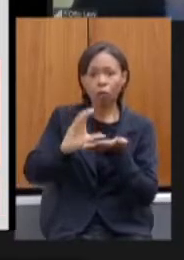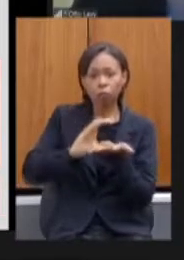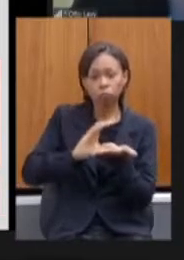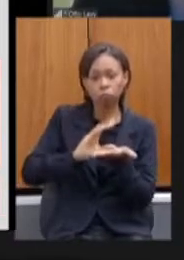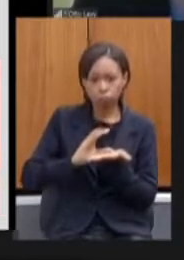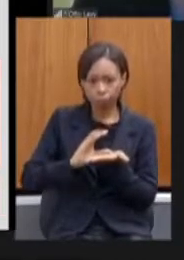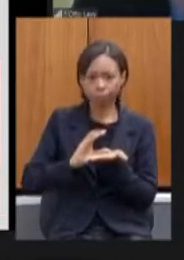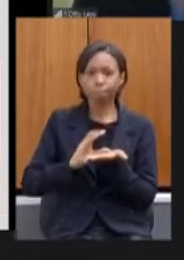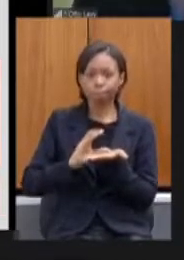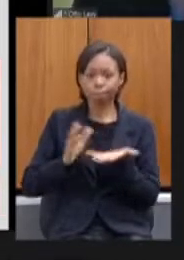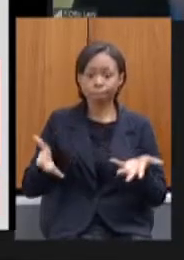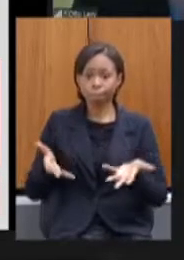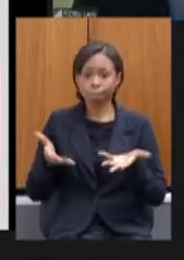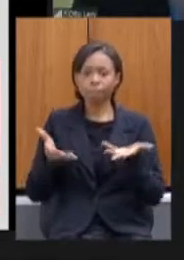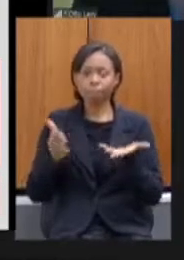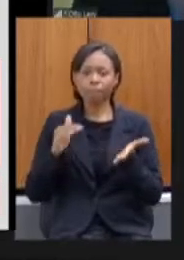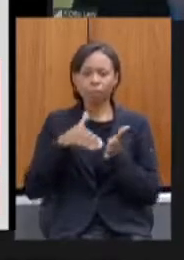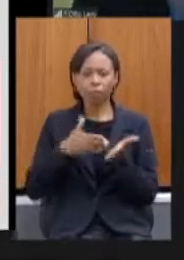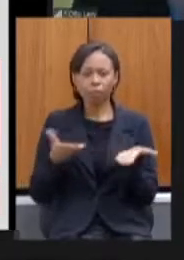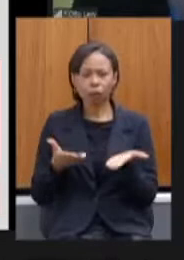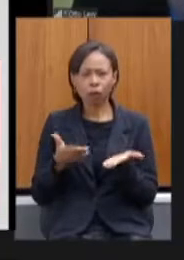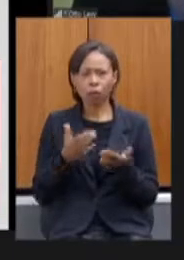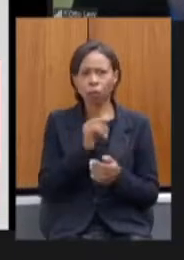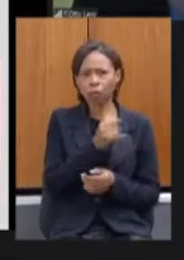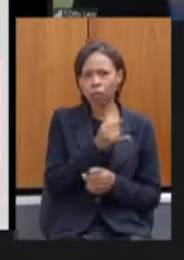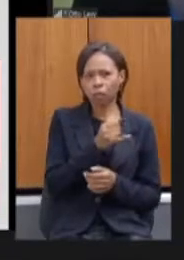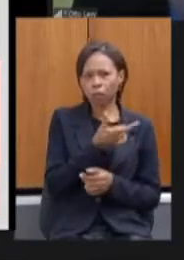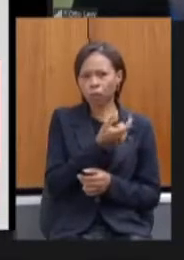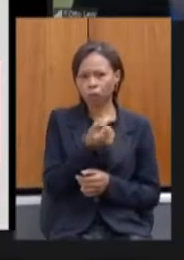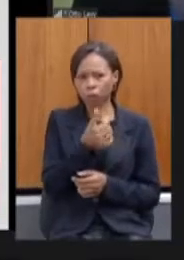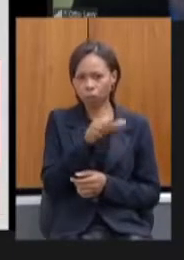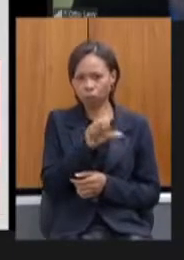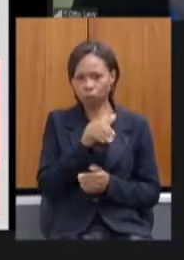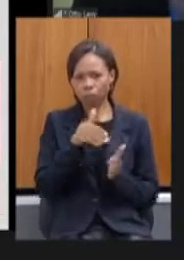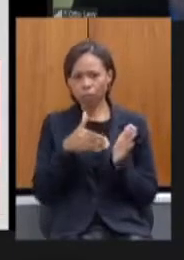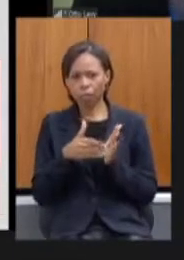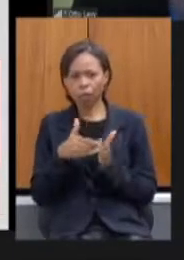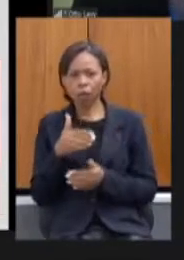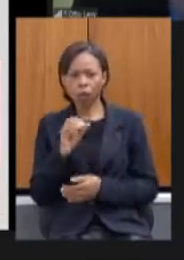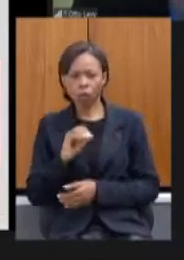de janeiro de 19 até outubro de 2020